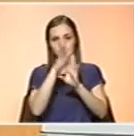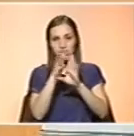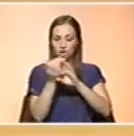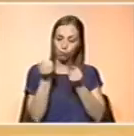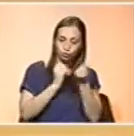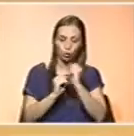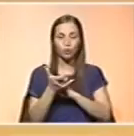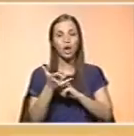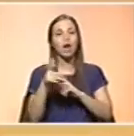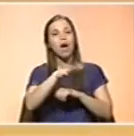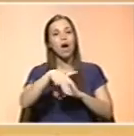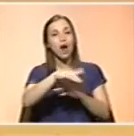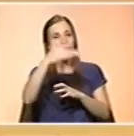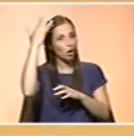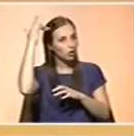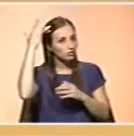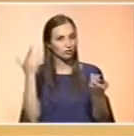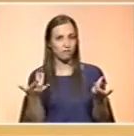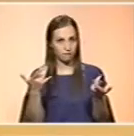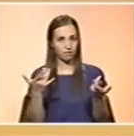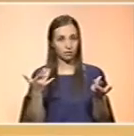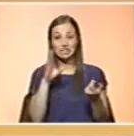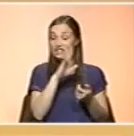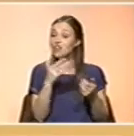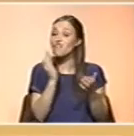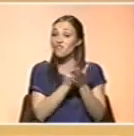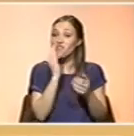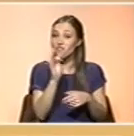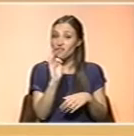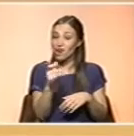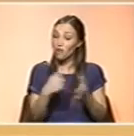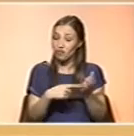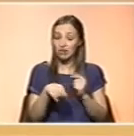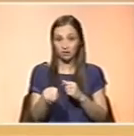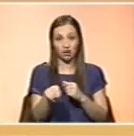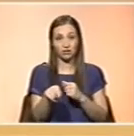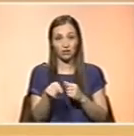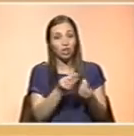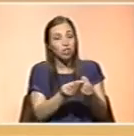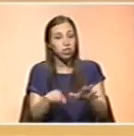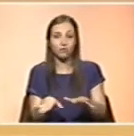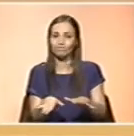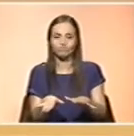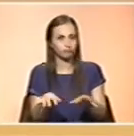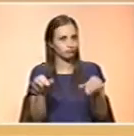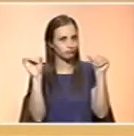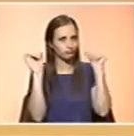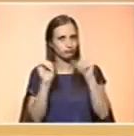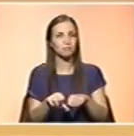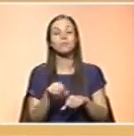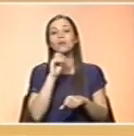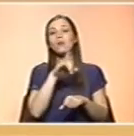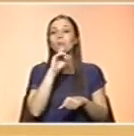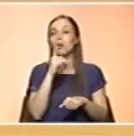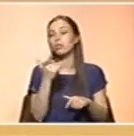sobre isso. Não é nada conveniente que haja falta em ferro nestas crianças. E, em boa verdade, pode haver